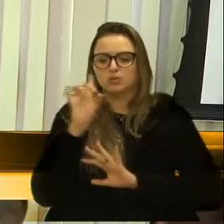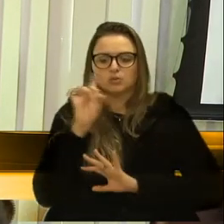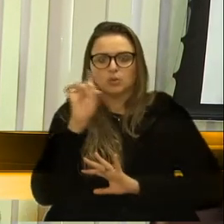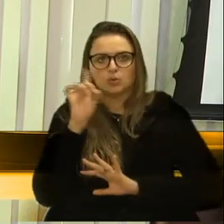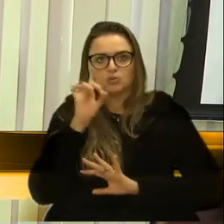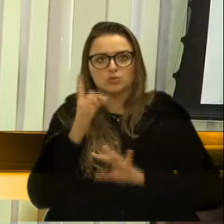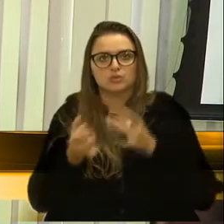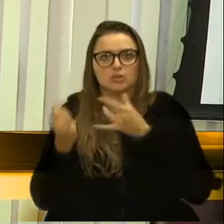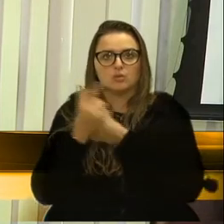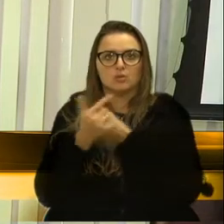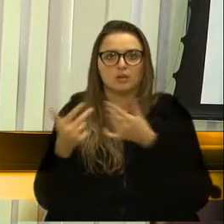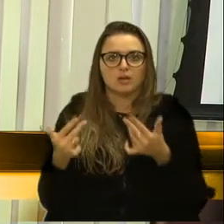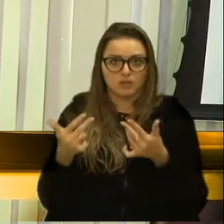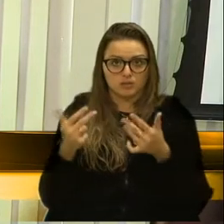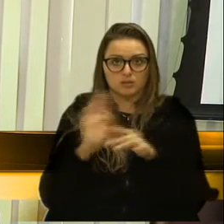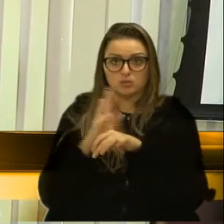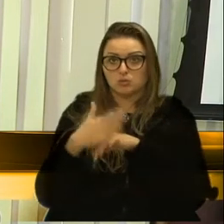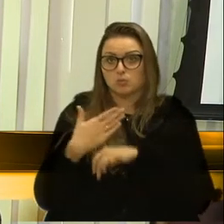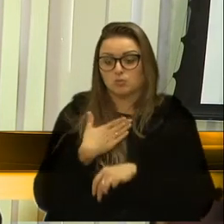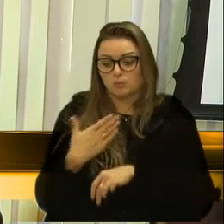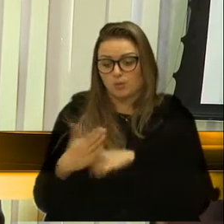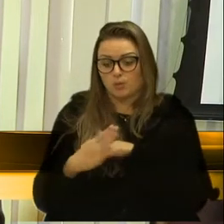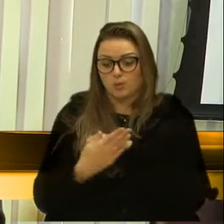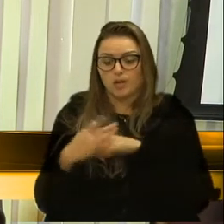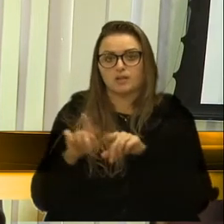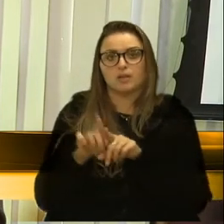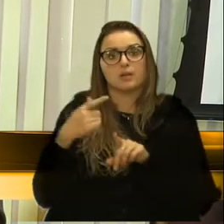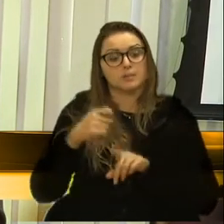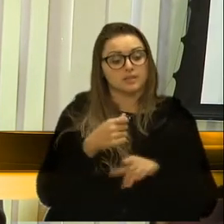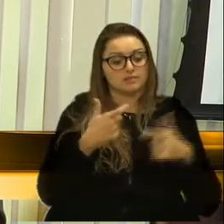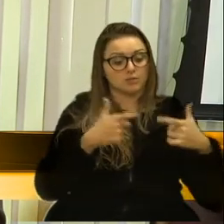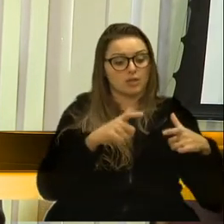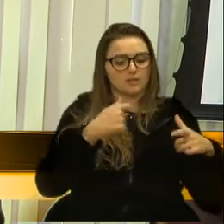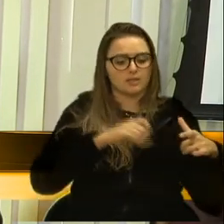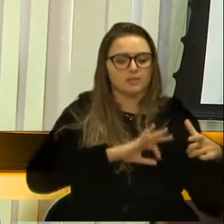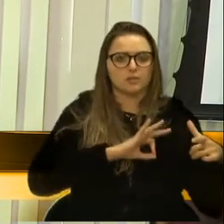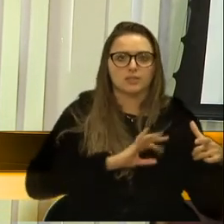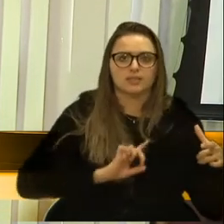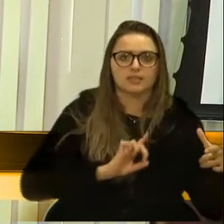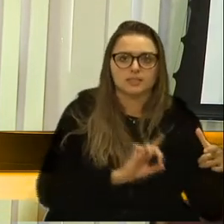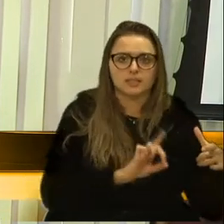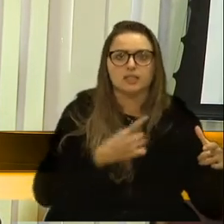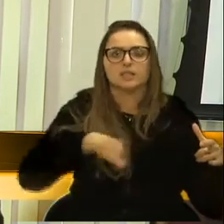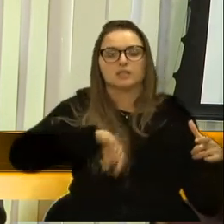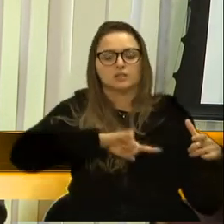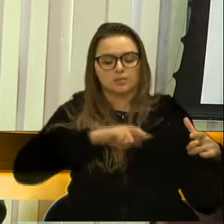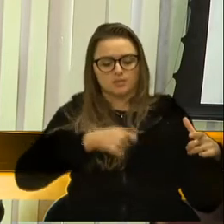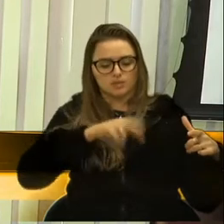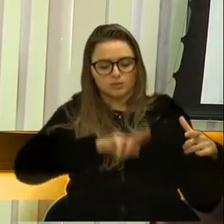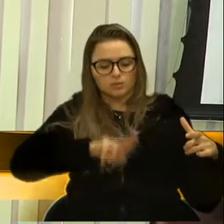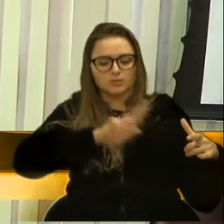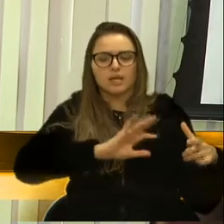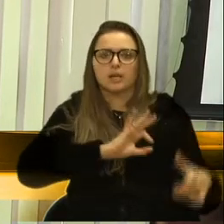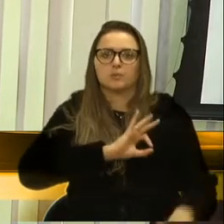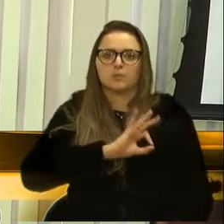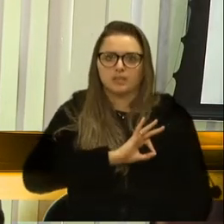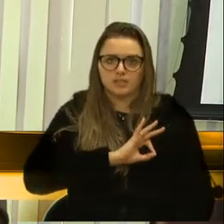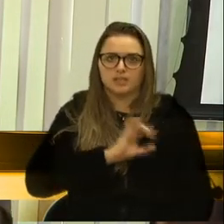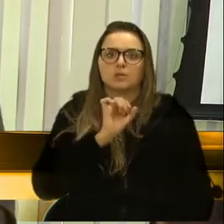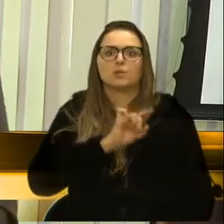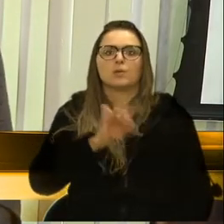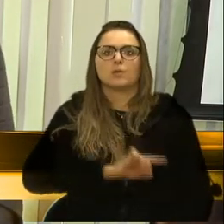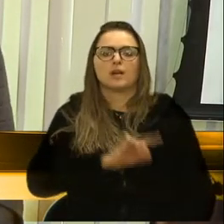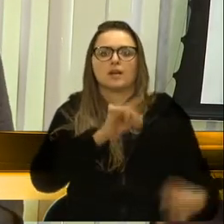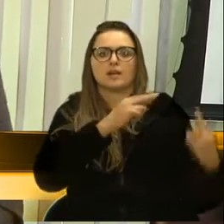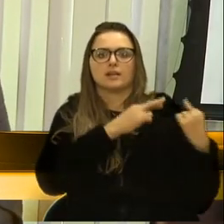meu bairro, seguidamente. Aí é preciso da polícia. Aí é que precisa. Então, temos que usar a polícia naquilo que ela, de